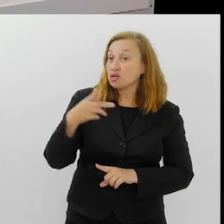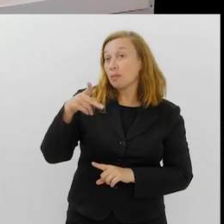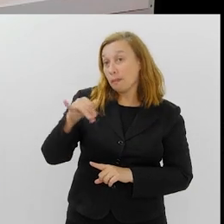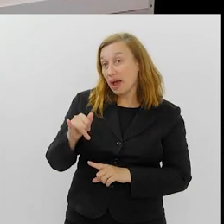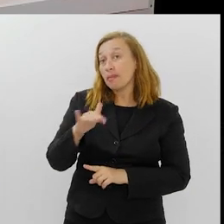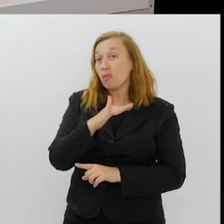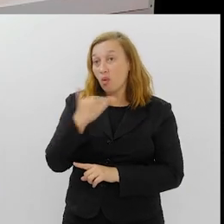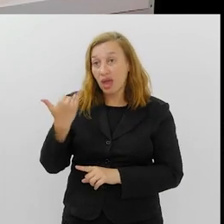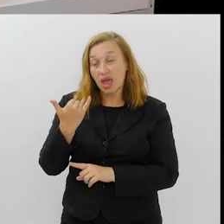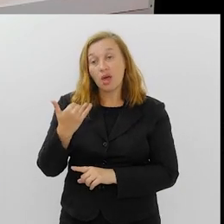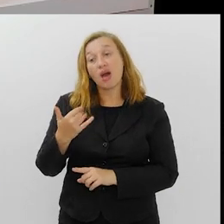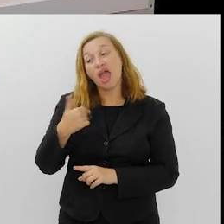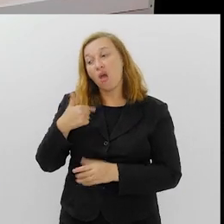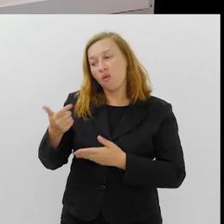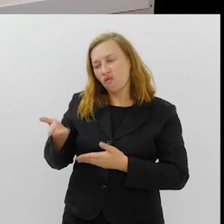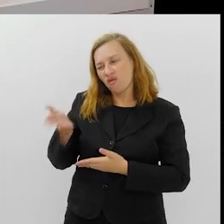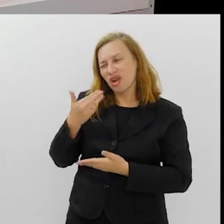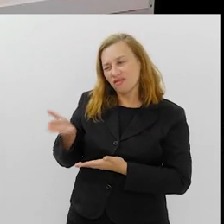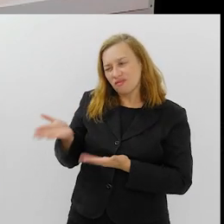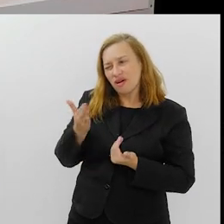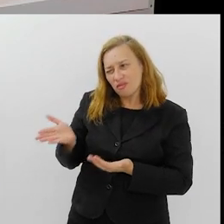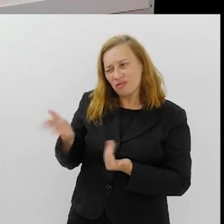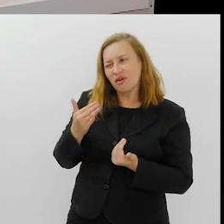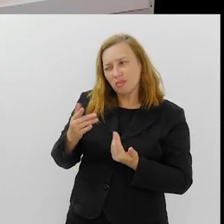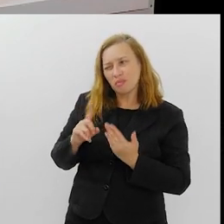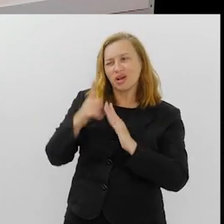instintivei, mamãe, agora chegou a hora, vamos lá,